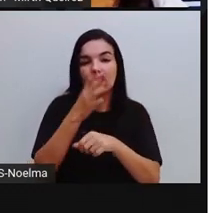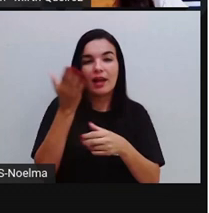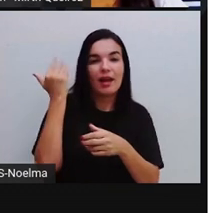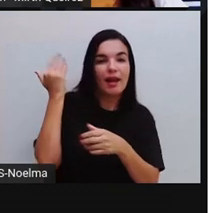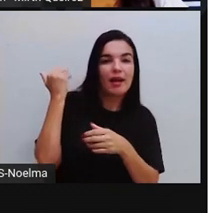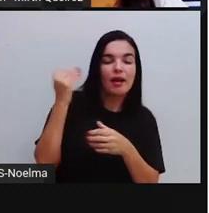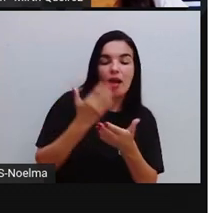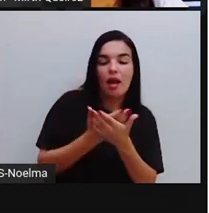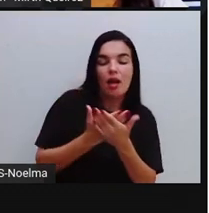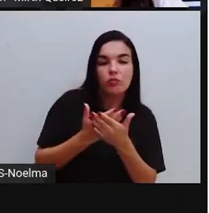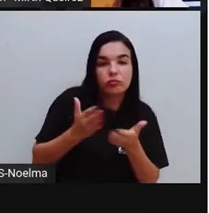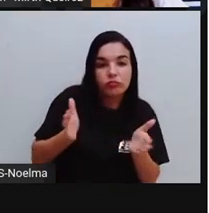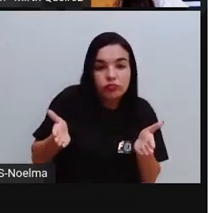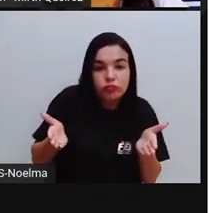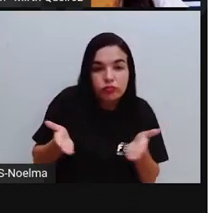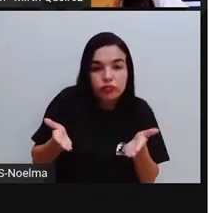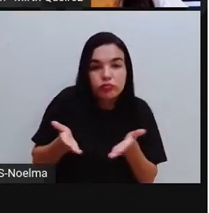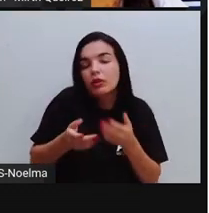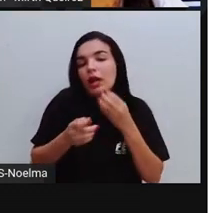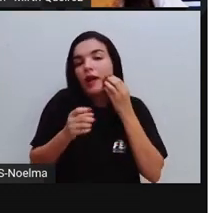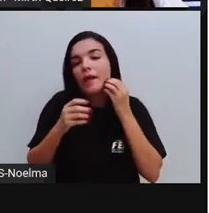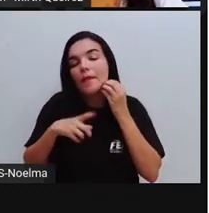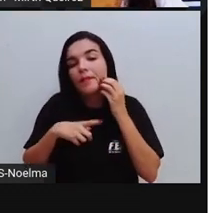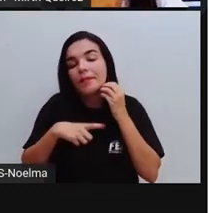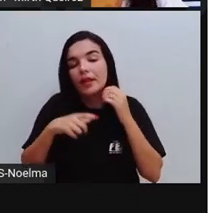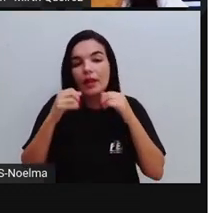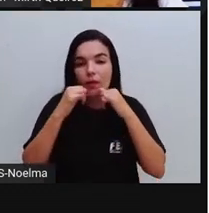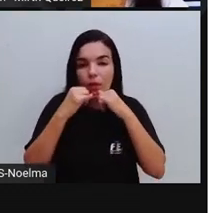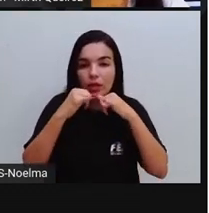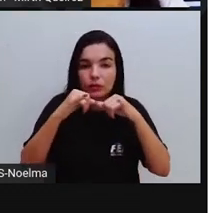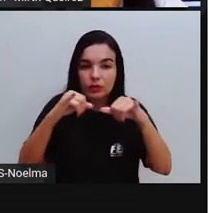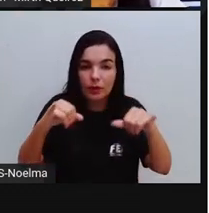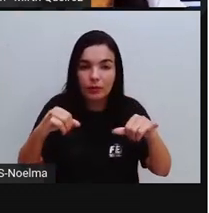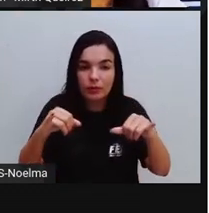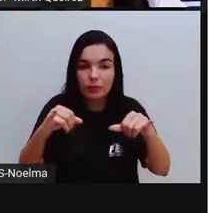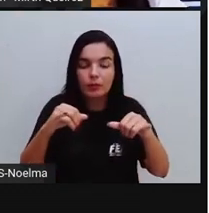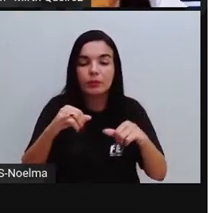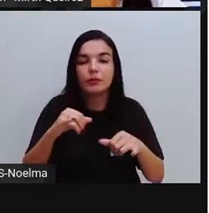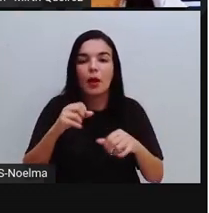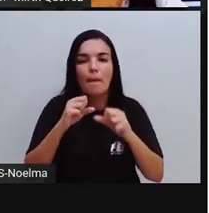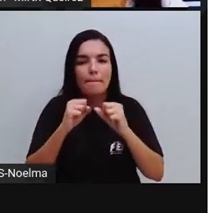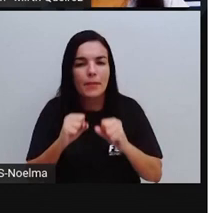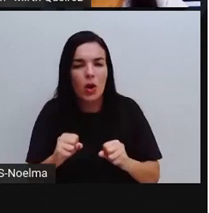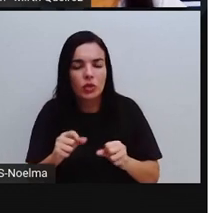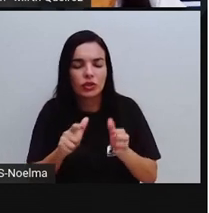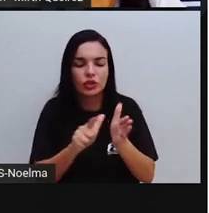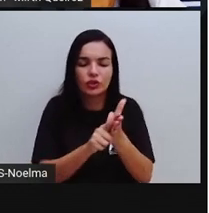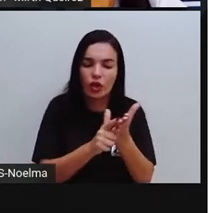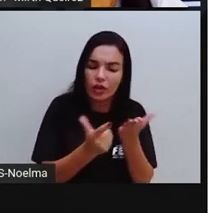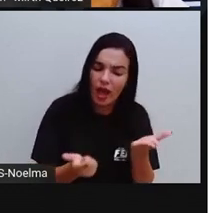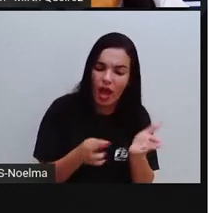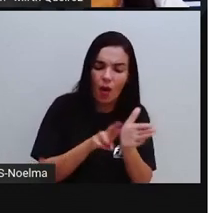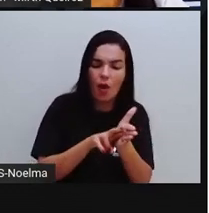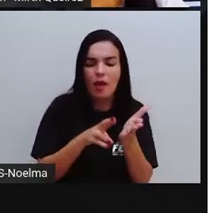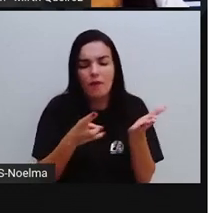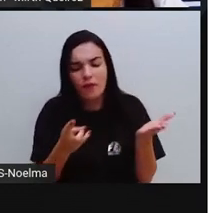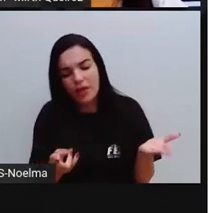apresentei um vídeo para vocês, o anúncio publicitário, ele pode vir não somente em revistas, jornais, né?